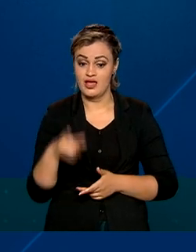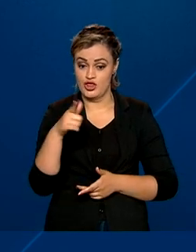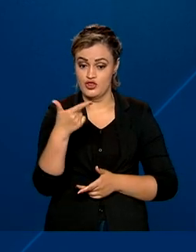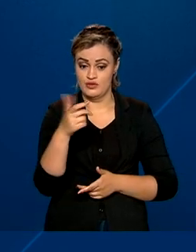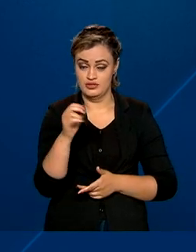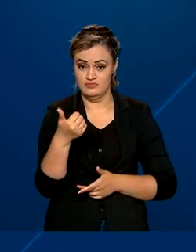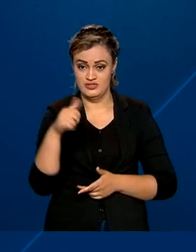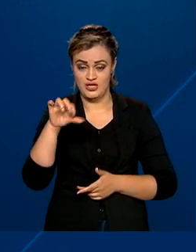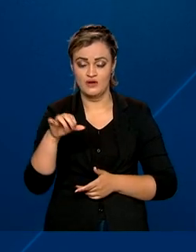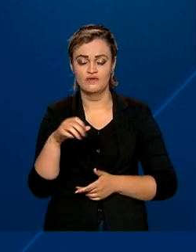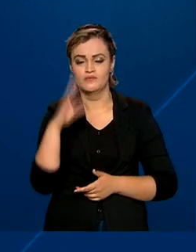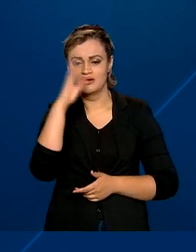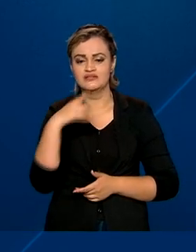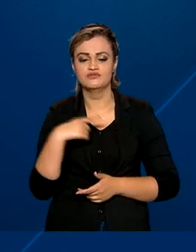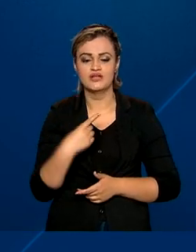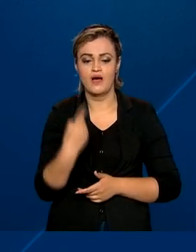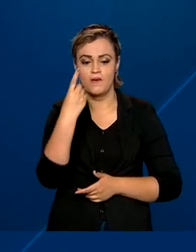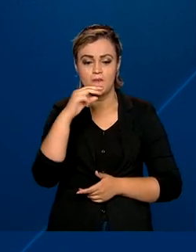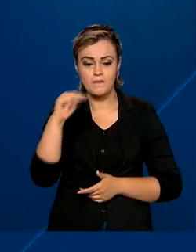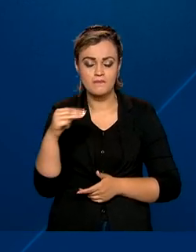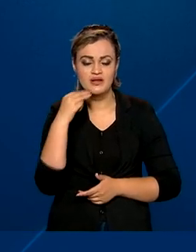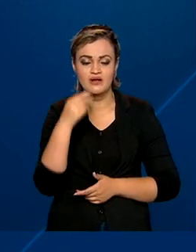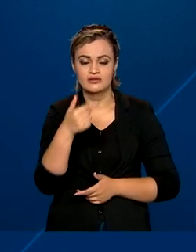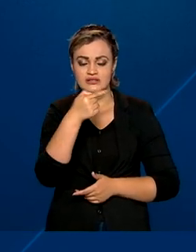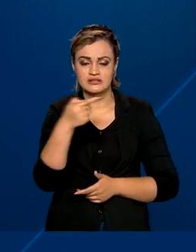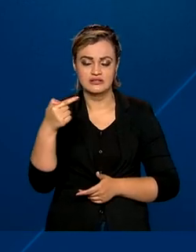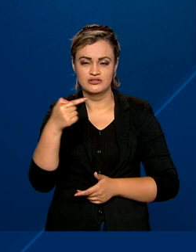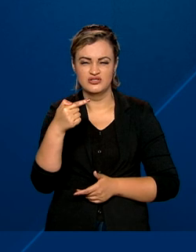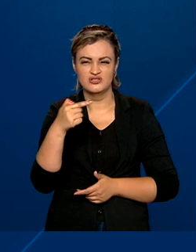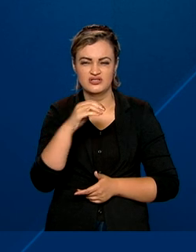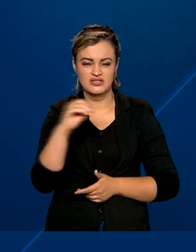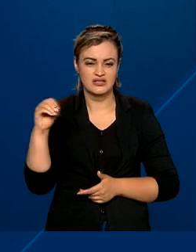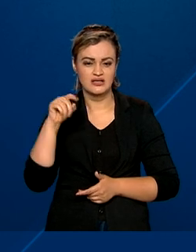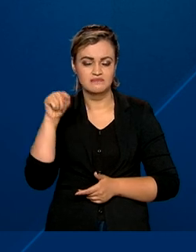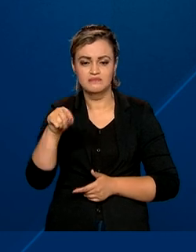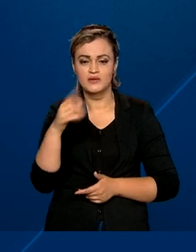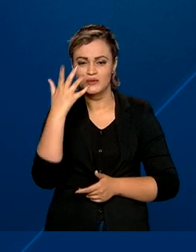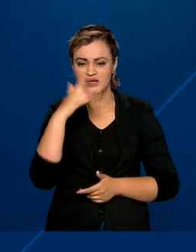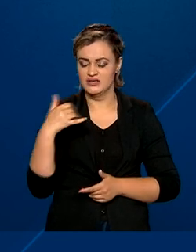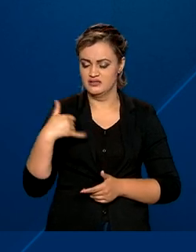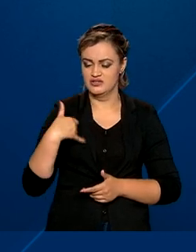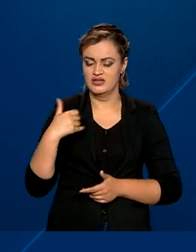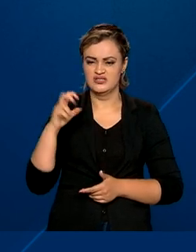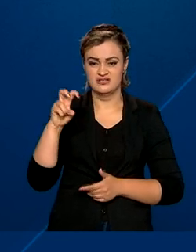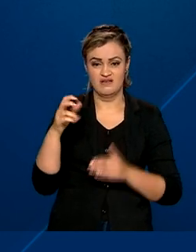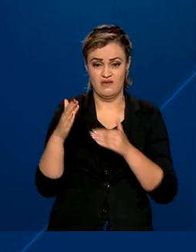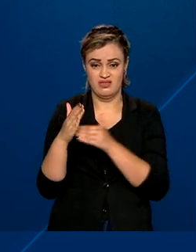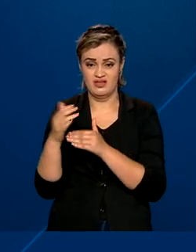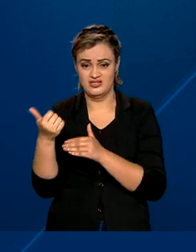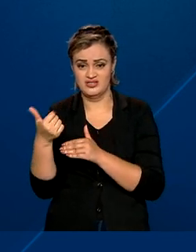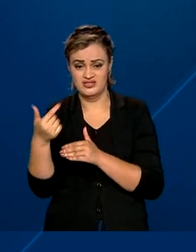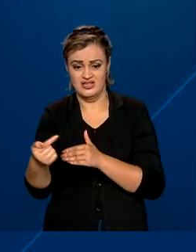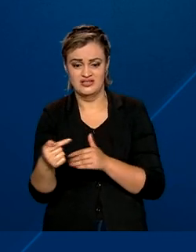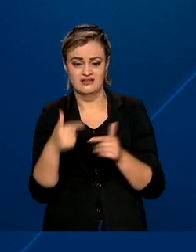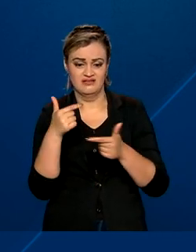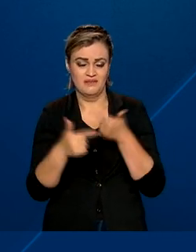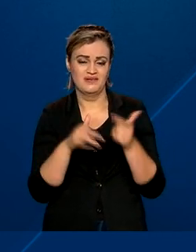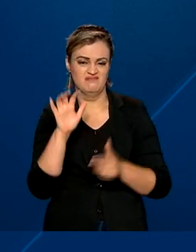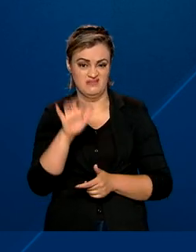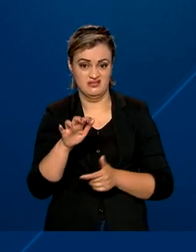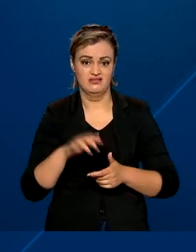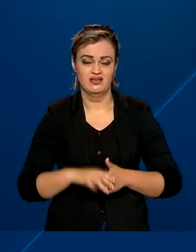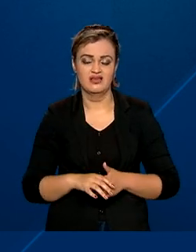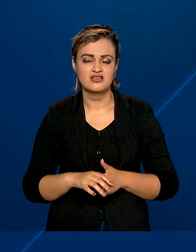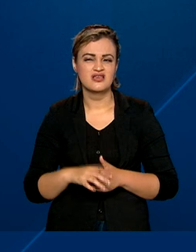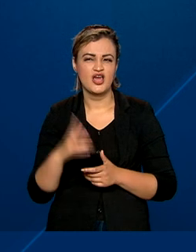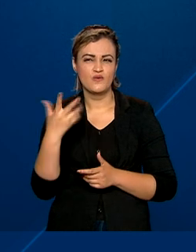Brasil tinha 1 milhão e 768 mil crianças e adolescentes de 5 a 17 anos nessa situação, o